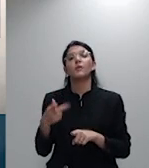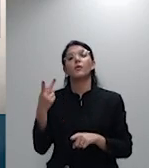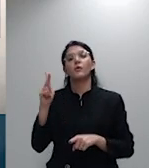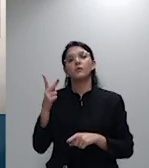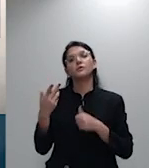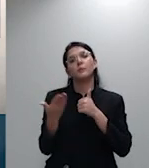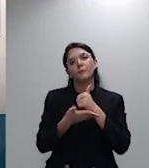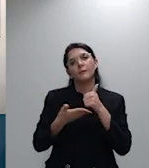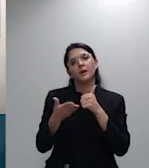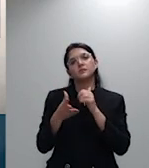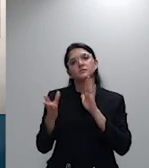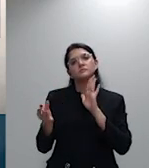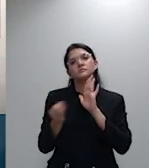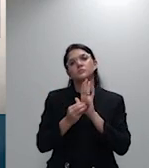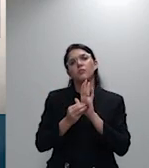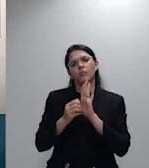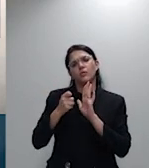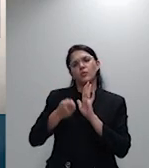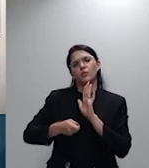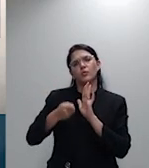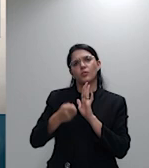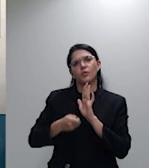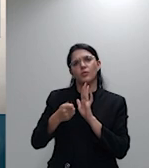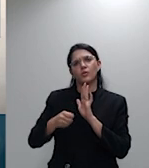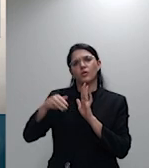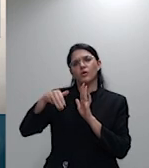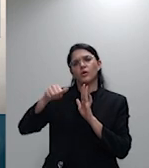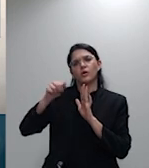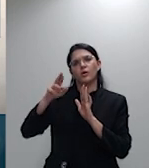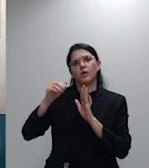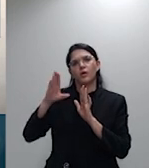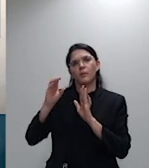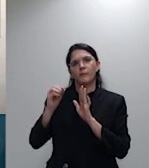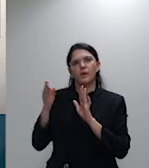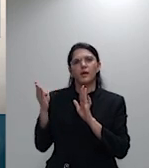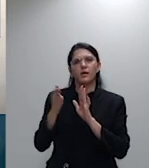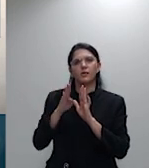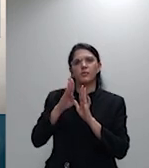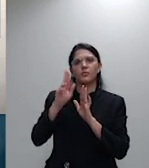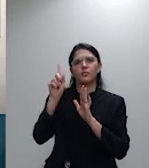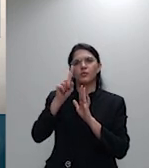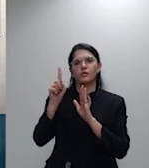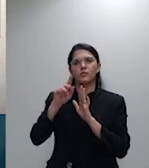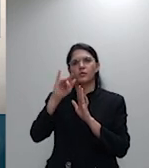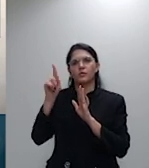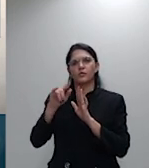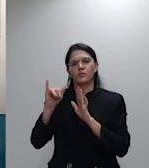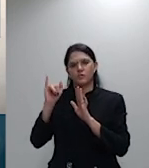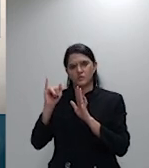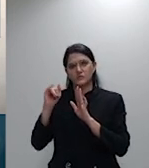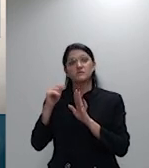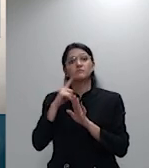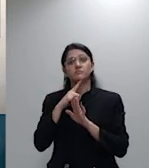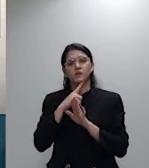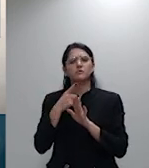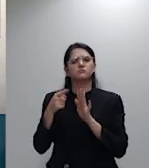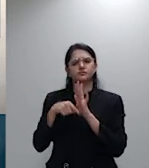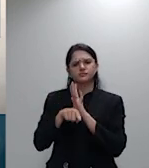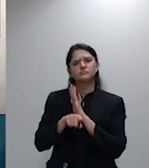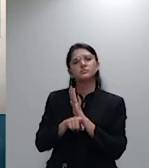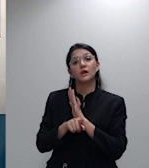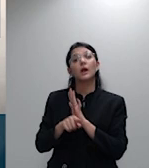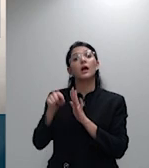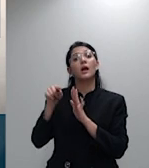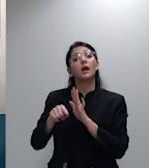ministro Marco Buzzi no seu voto vista sendo que nessa oportunidade o ministro Buzzi fez referência ao